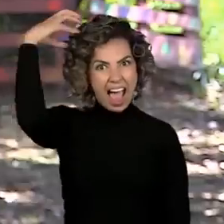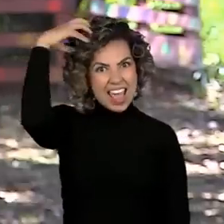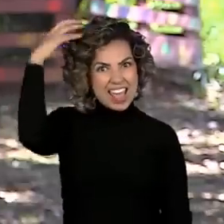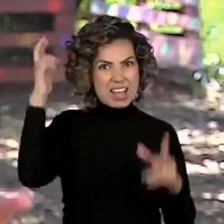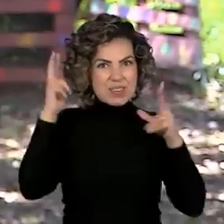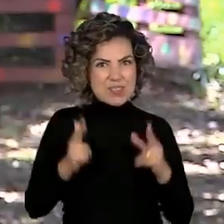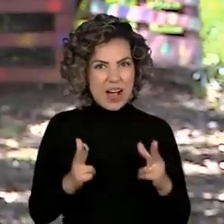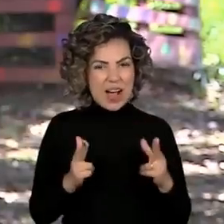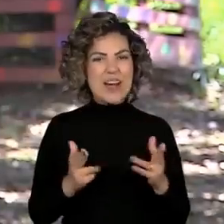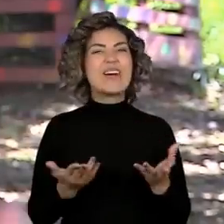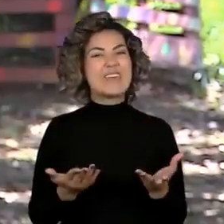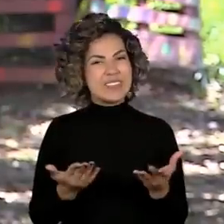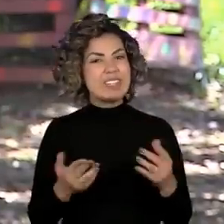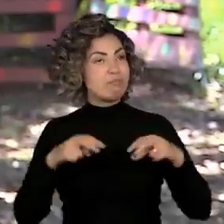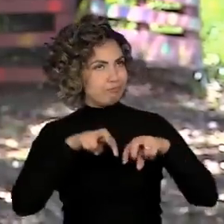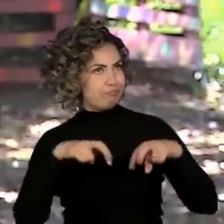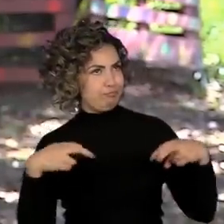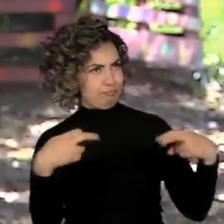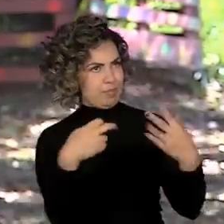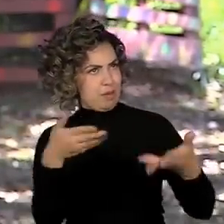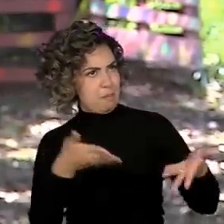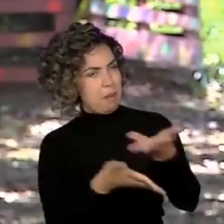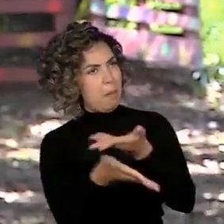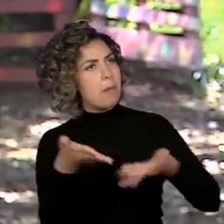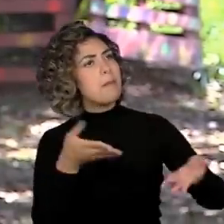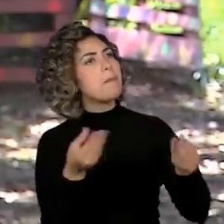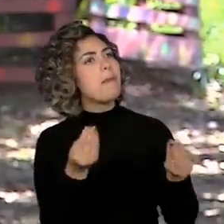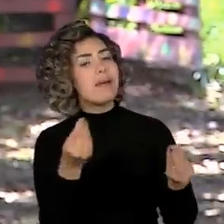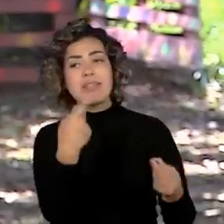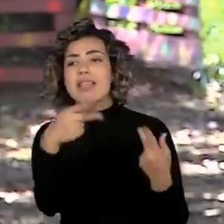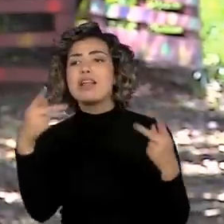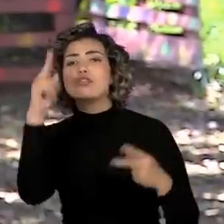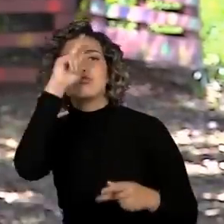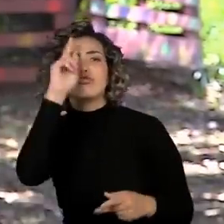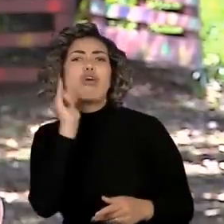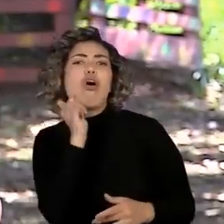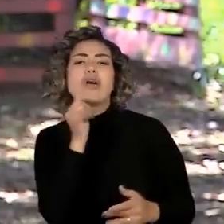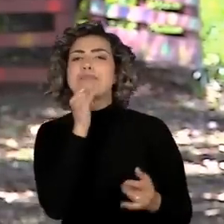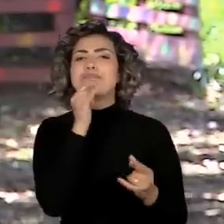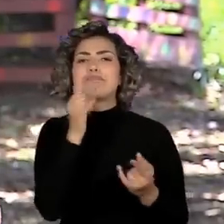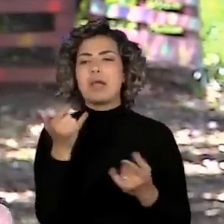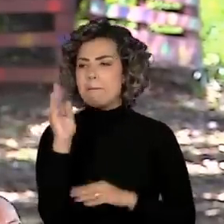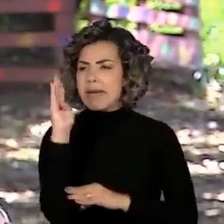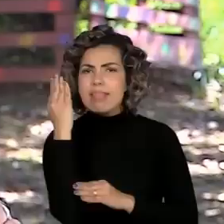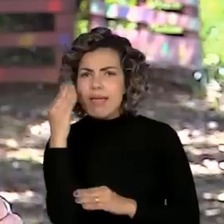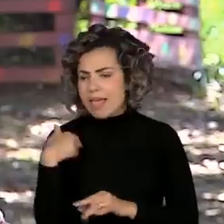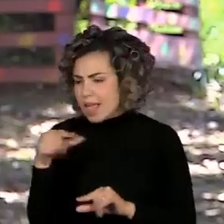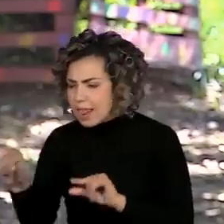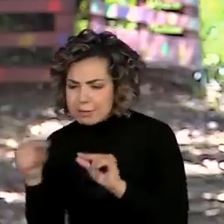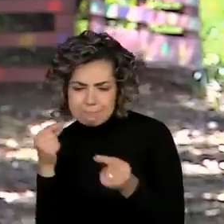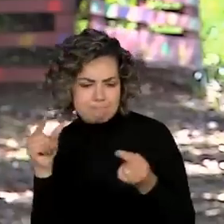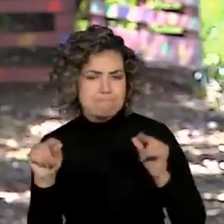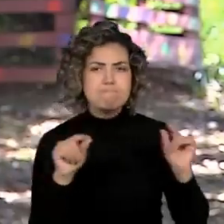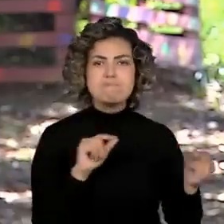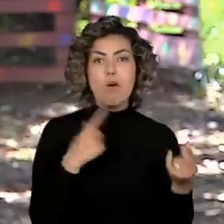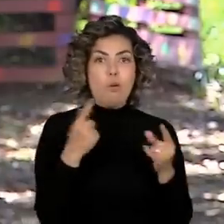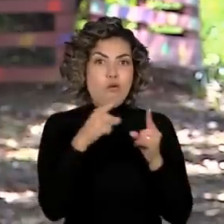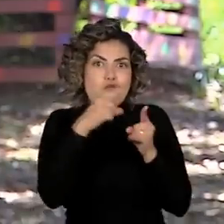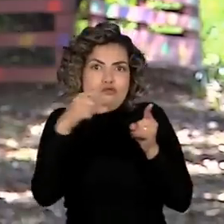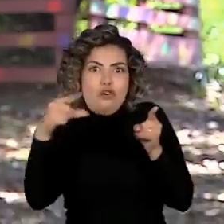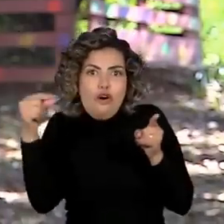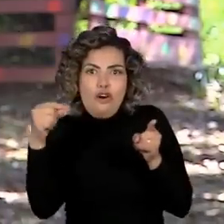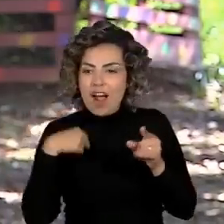bosque, eles montam a história, né? Então, eles pegam gravetos, eles pegam as próprias folhas e eles